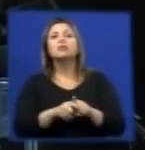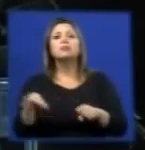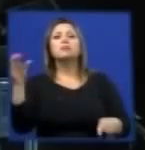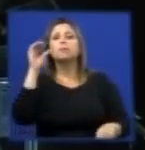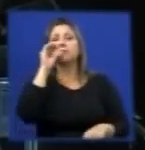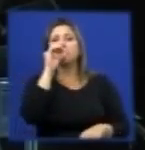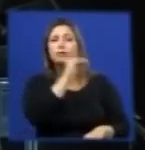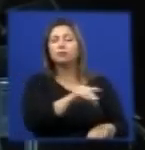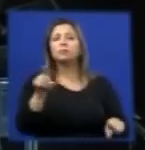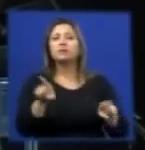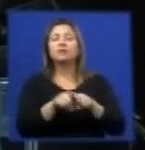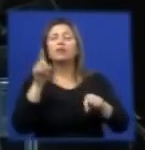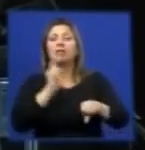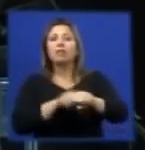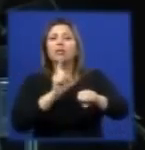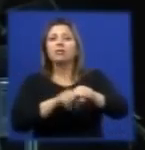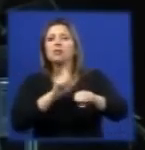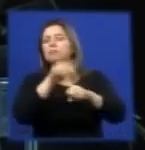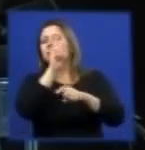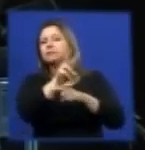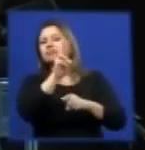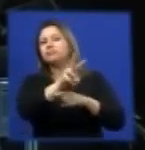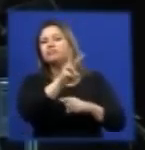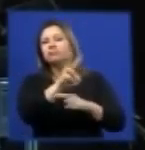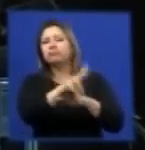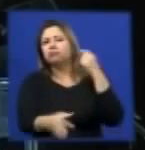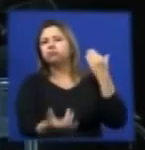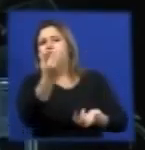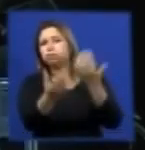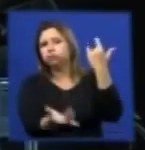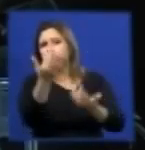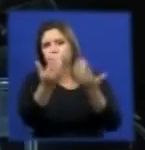tempo de residência desses materiais no forno.